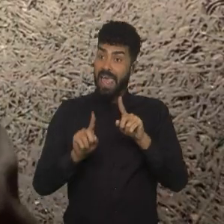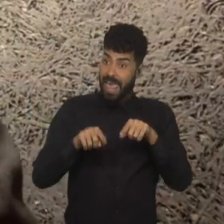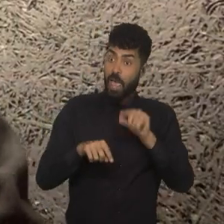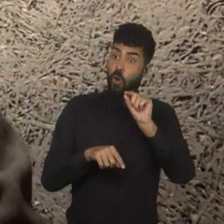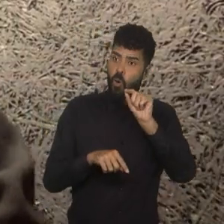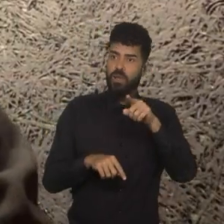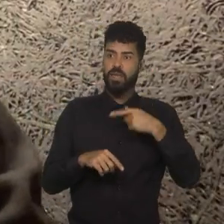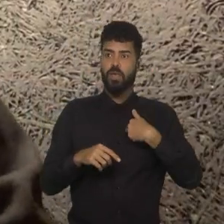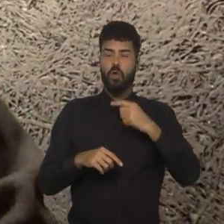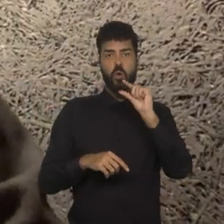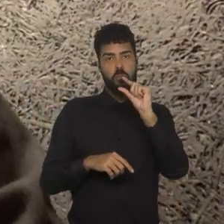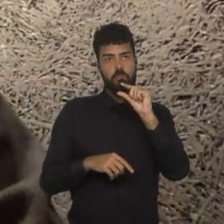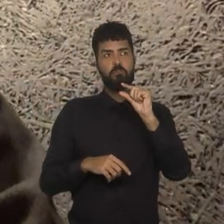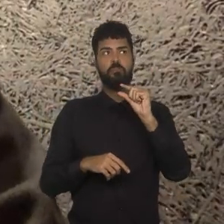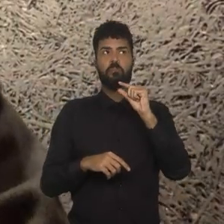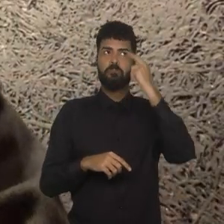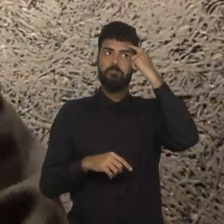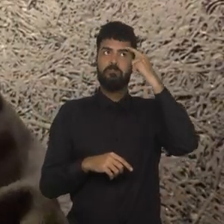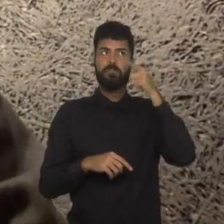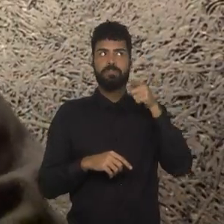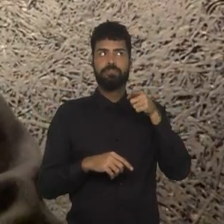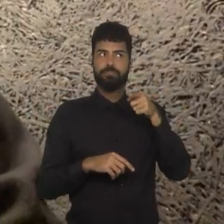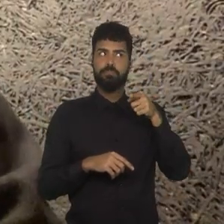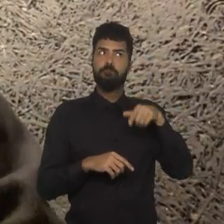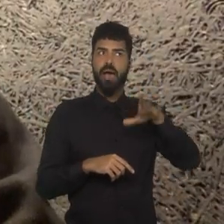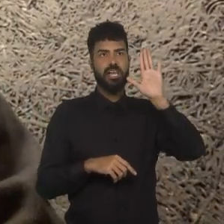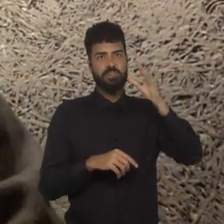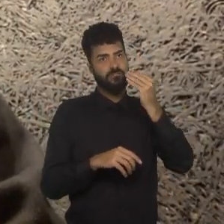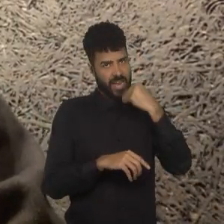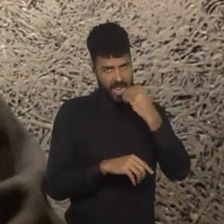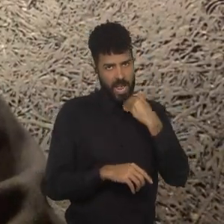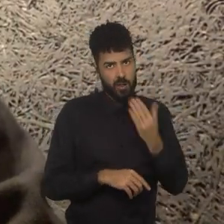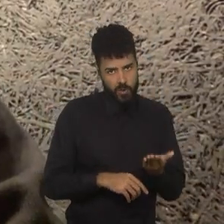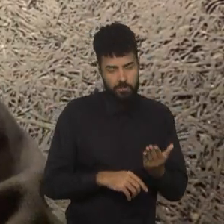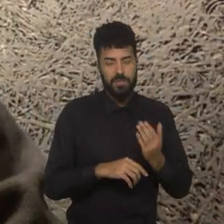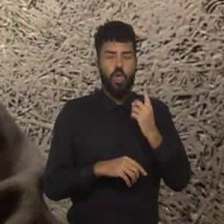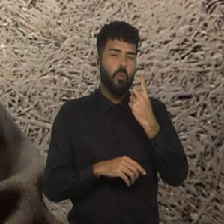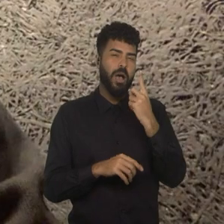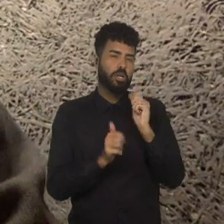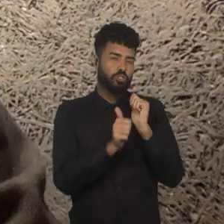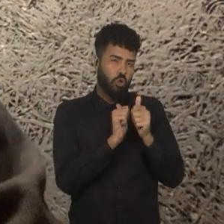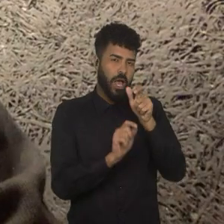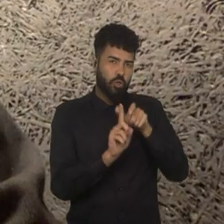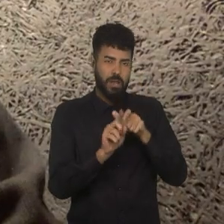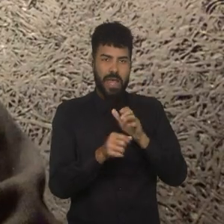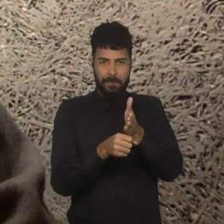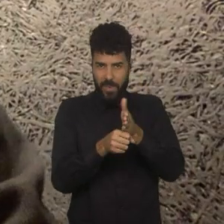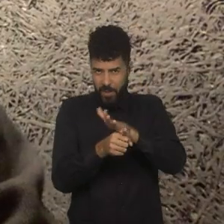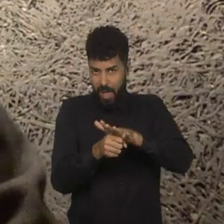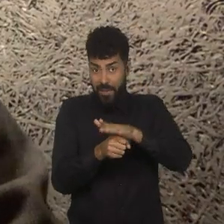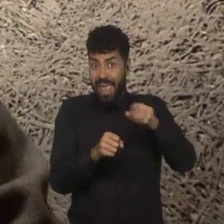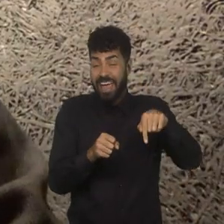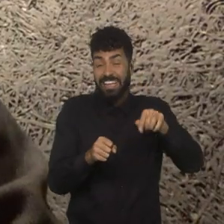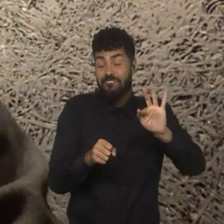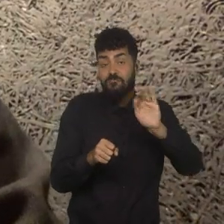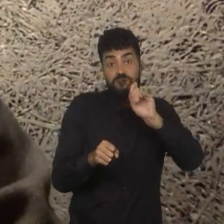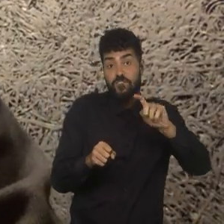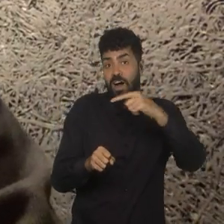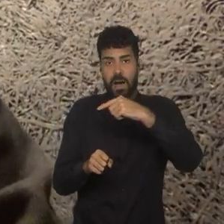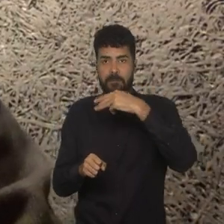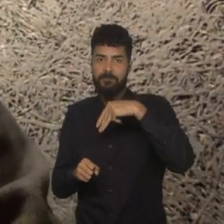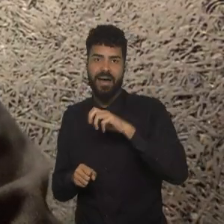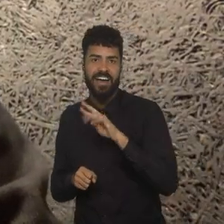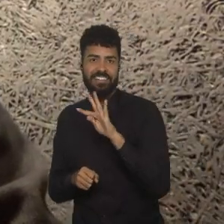distância, a equipe mais frágil, até uma jogadora, meio campista, que é muito fã da Marta, eu vi uma entrevista dela de 2014,